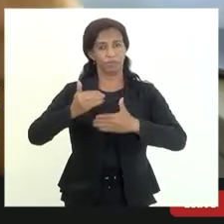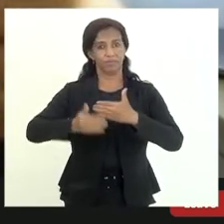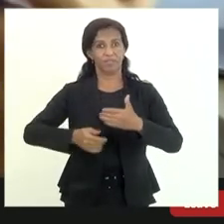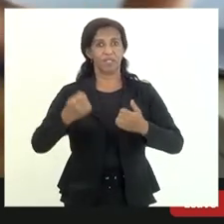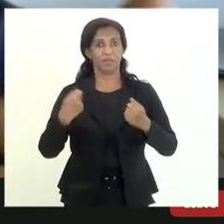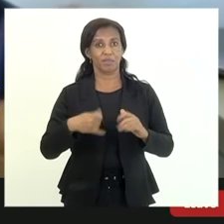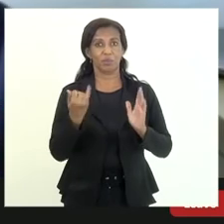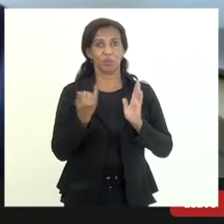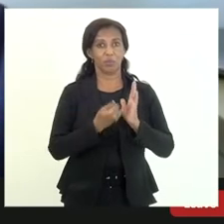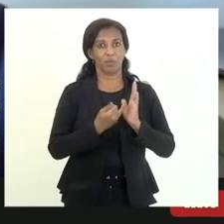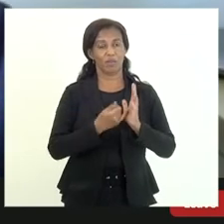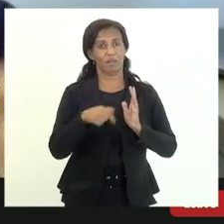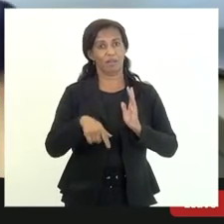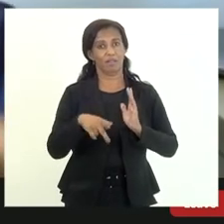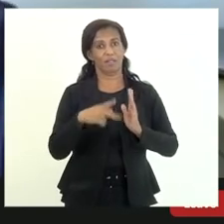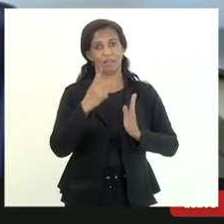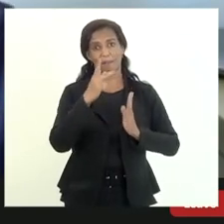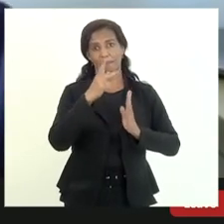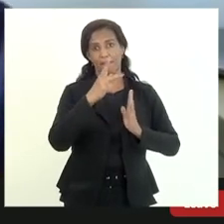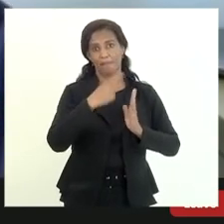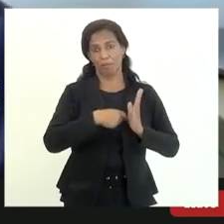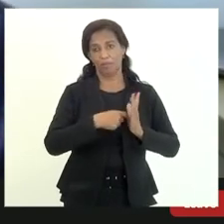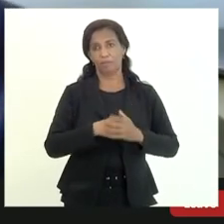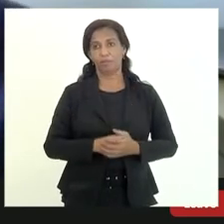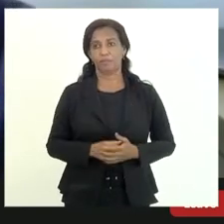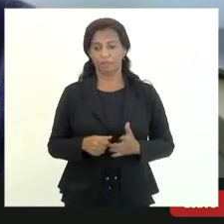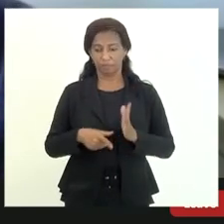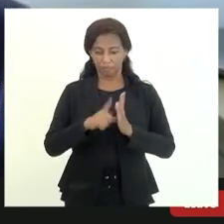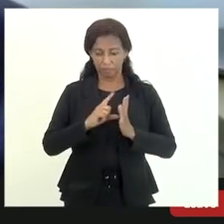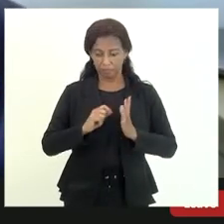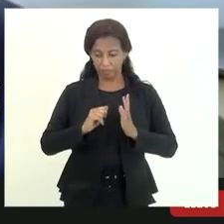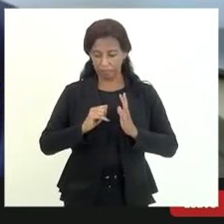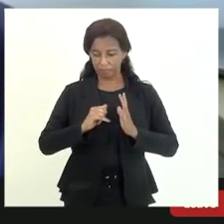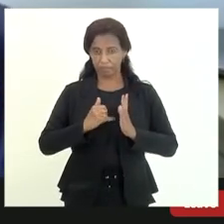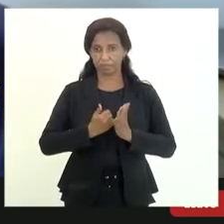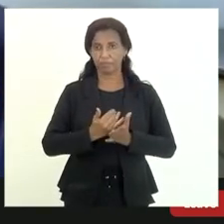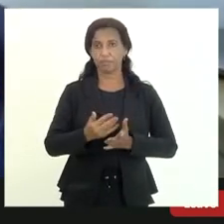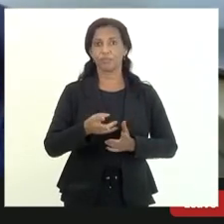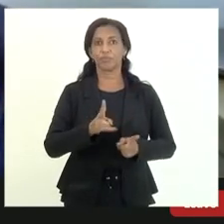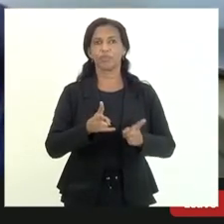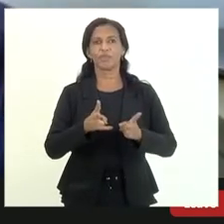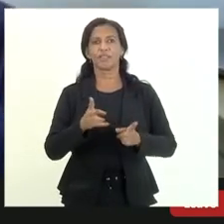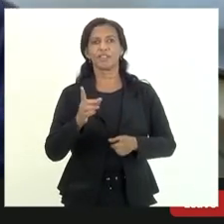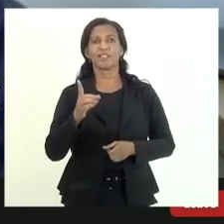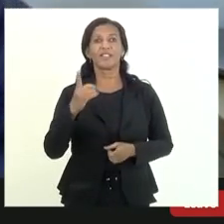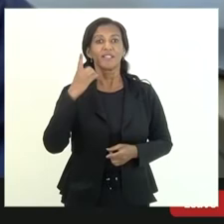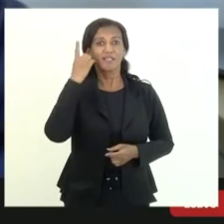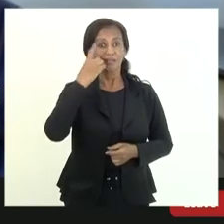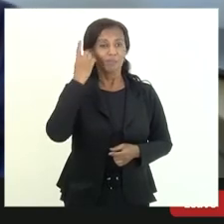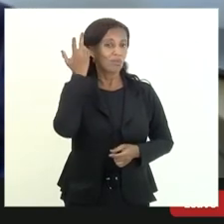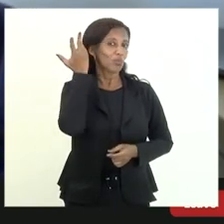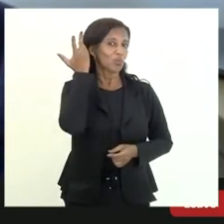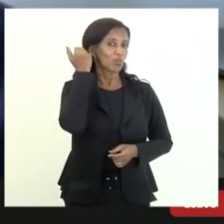publicar essa pauta então antes de continuar eu queria perguntar ao deputado presente Elio Marco se ele quer